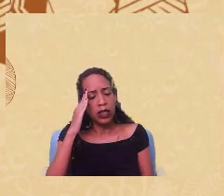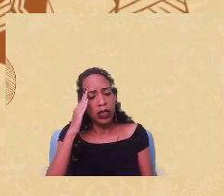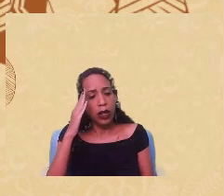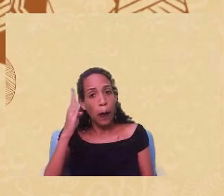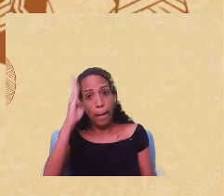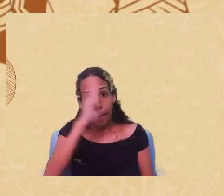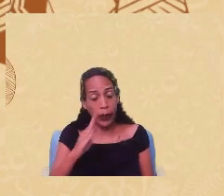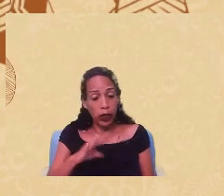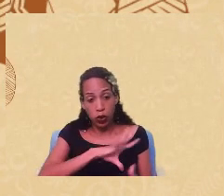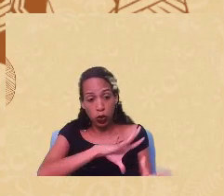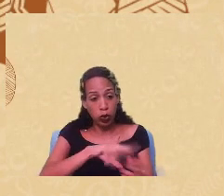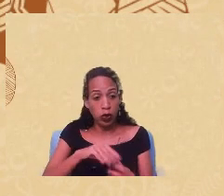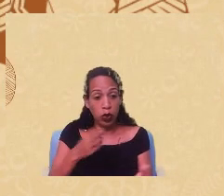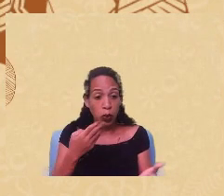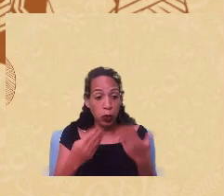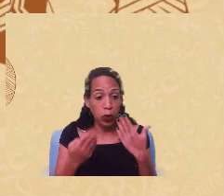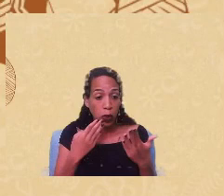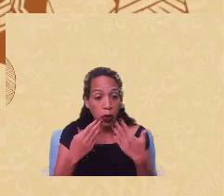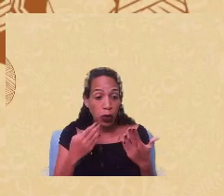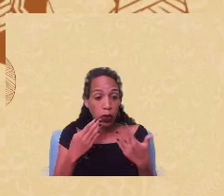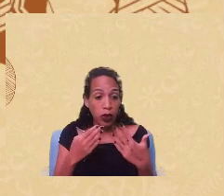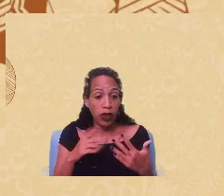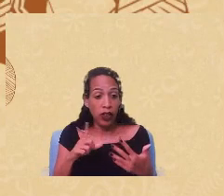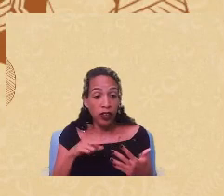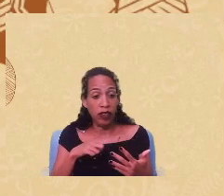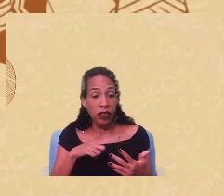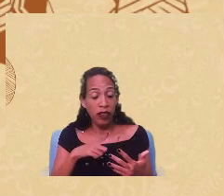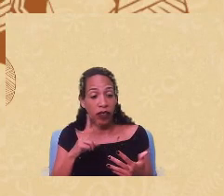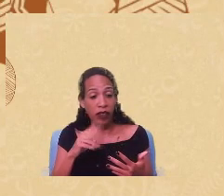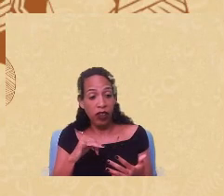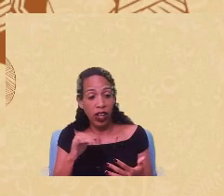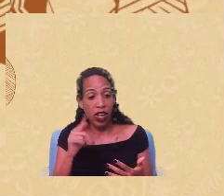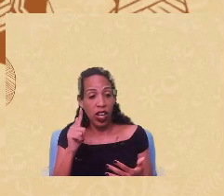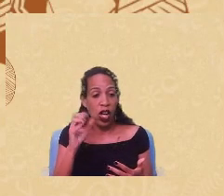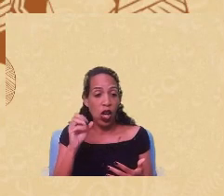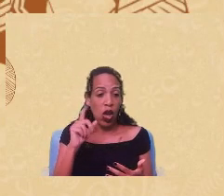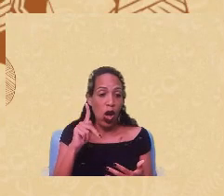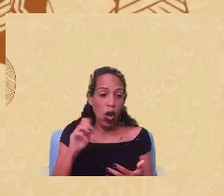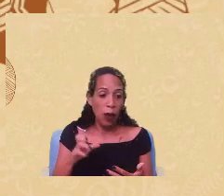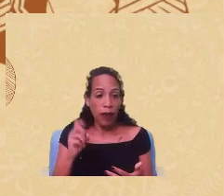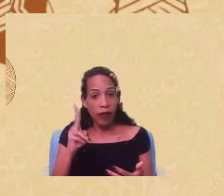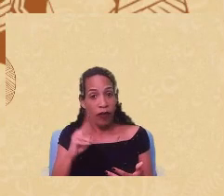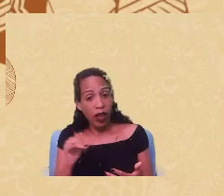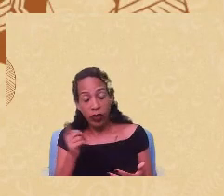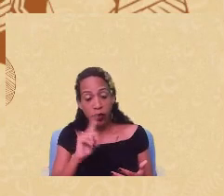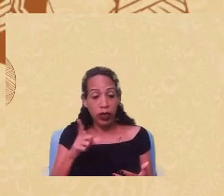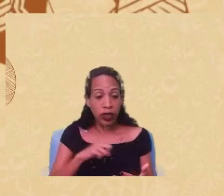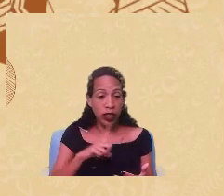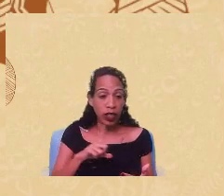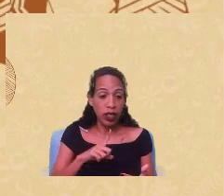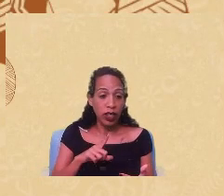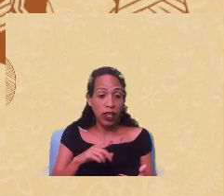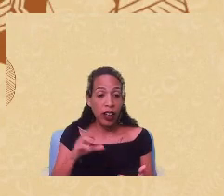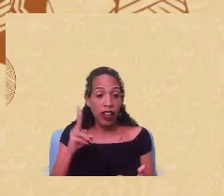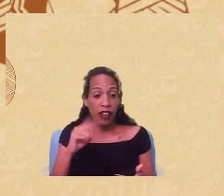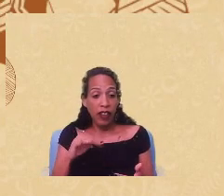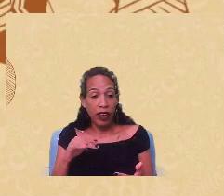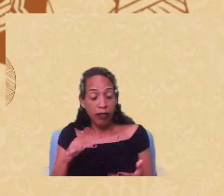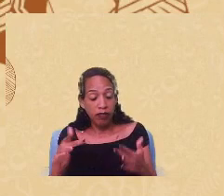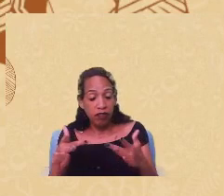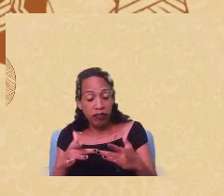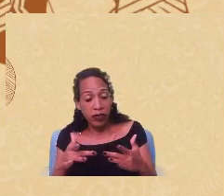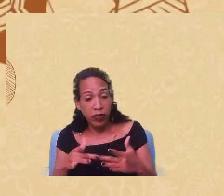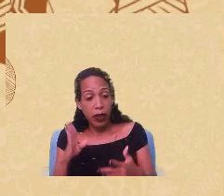a gente fica discutindo por exemplo vai ter golpe não vai ter golpe os militares vão dar golpe não vai ter golpe aí de repente vaza uma ligação do Braga